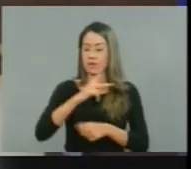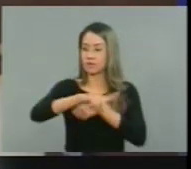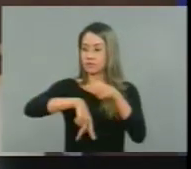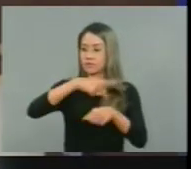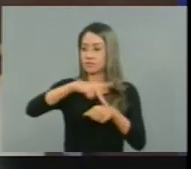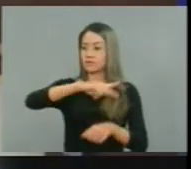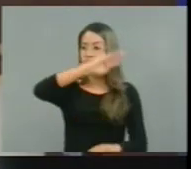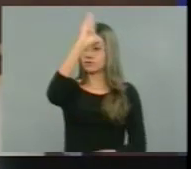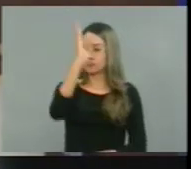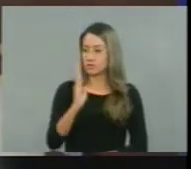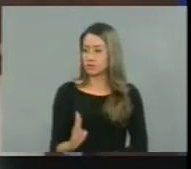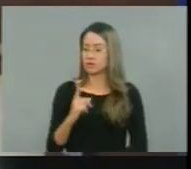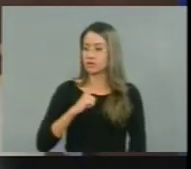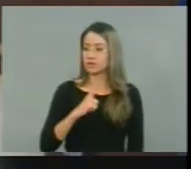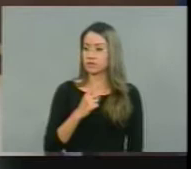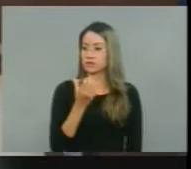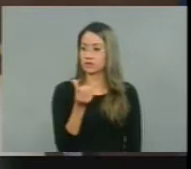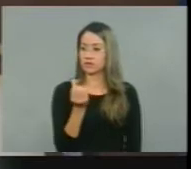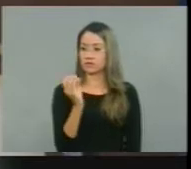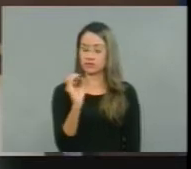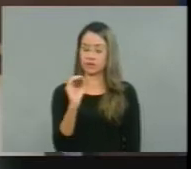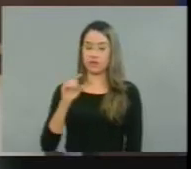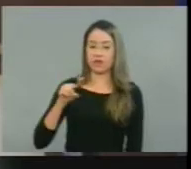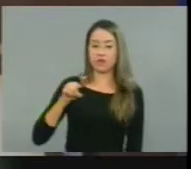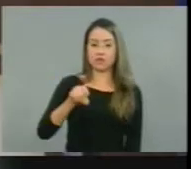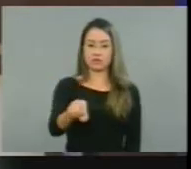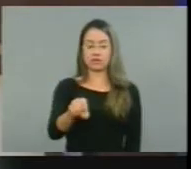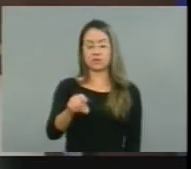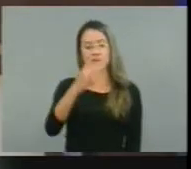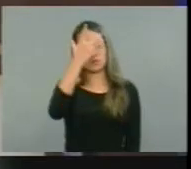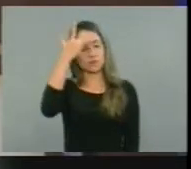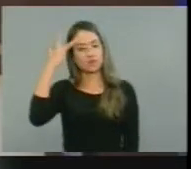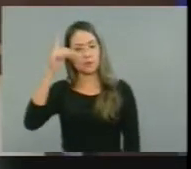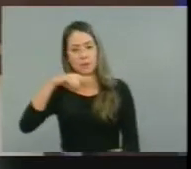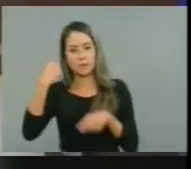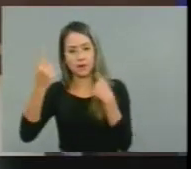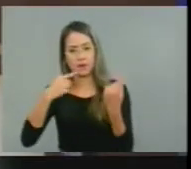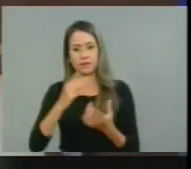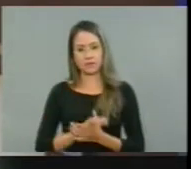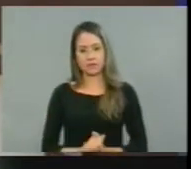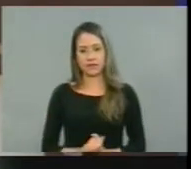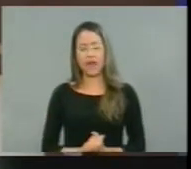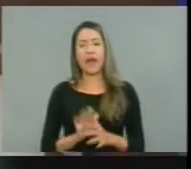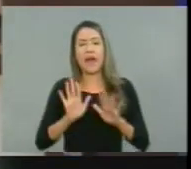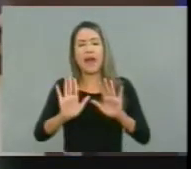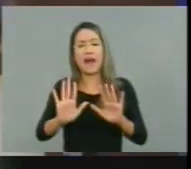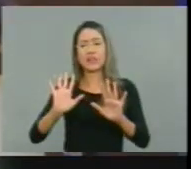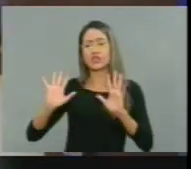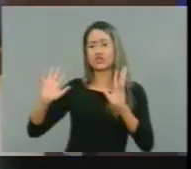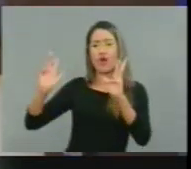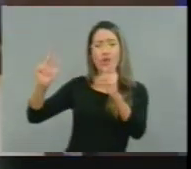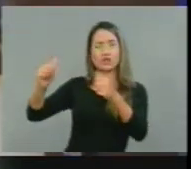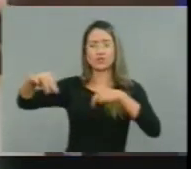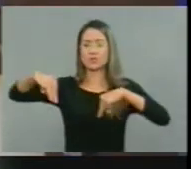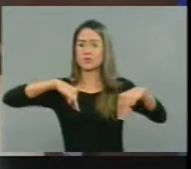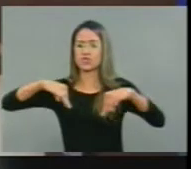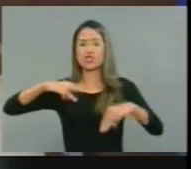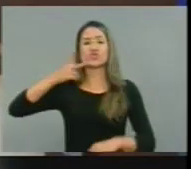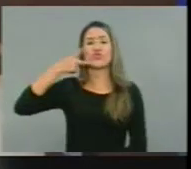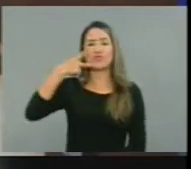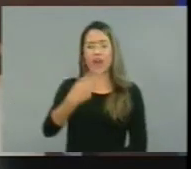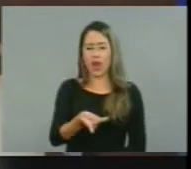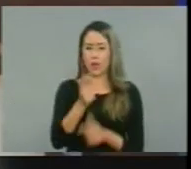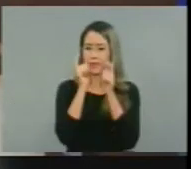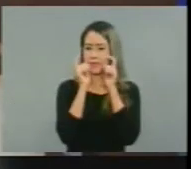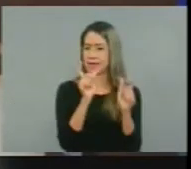não só o ministro da Justiça, mas todos os ministros, os gestores, porque a